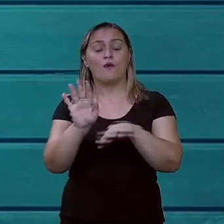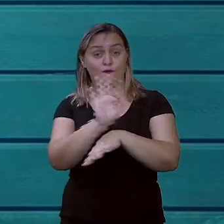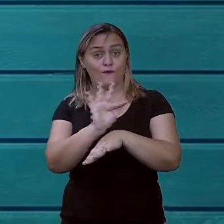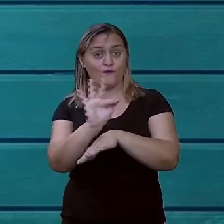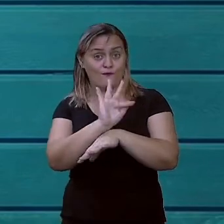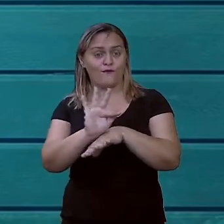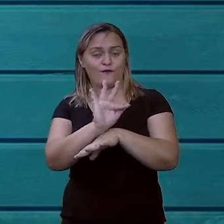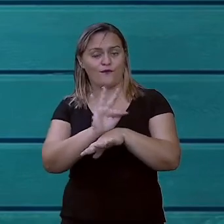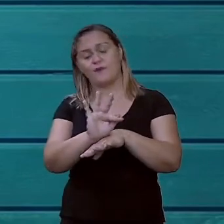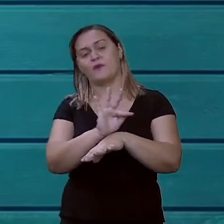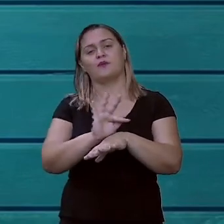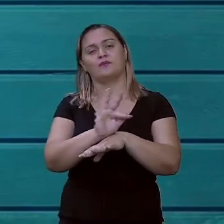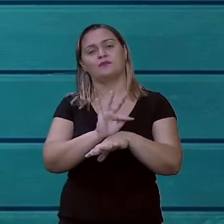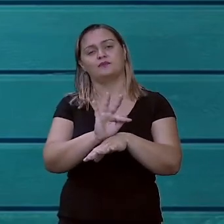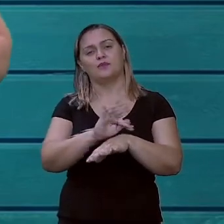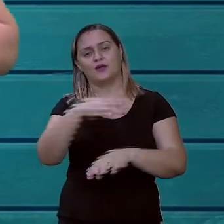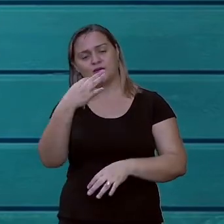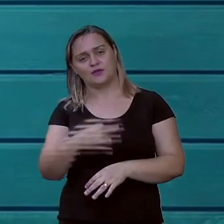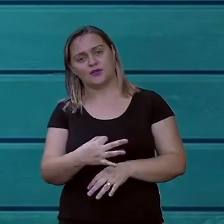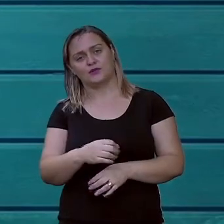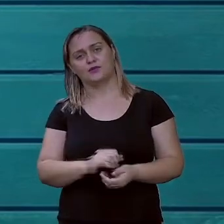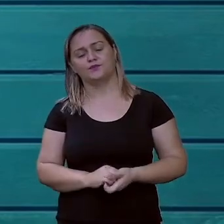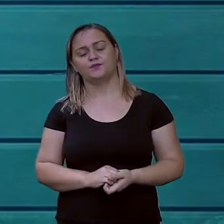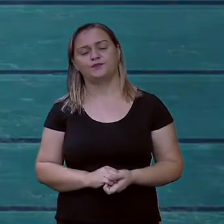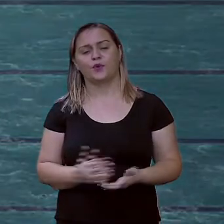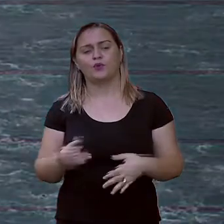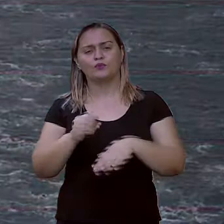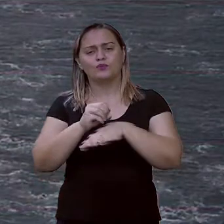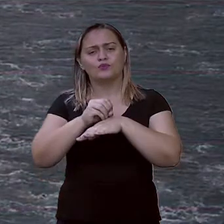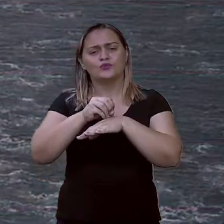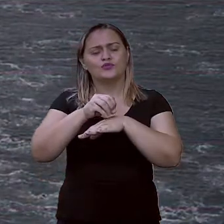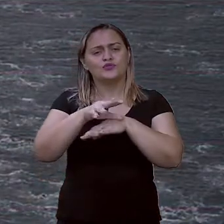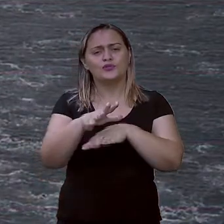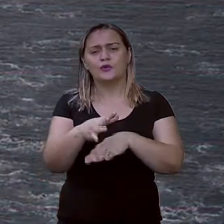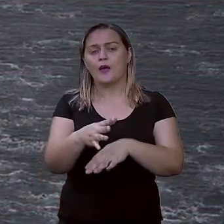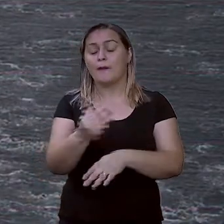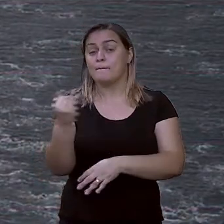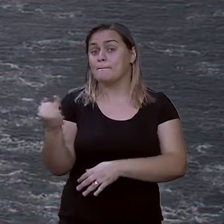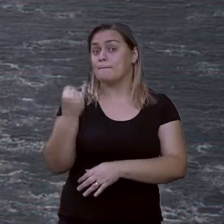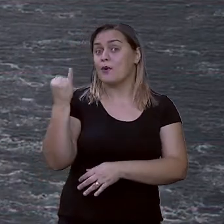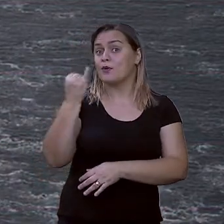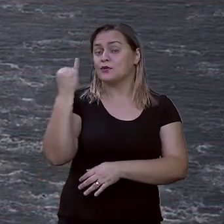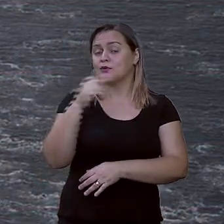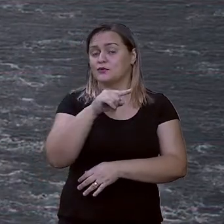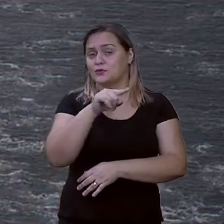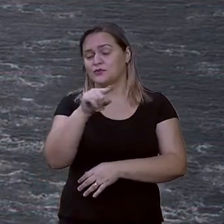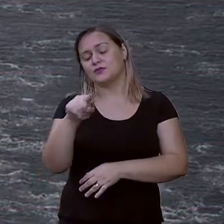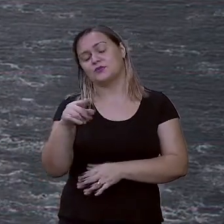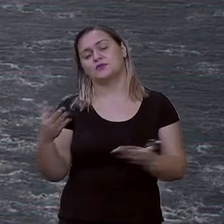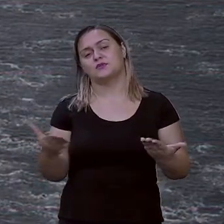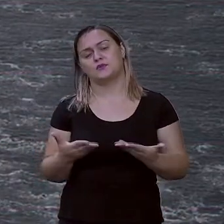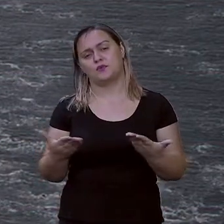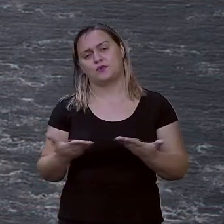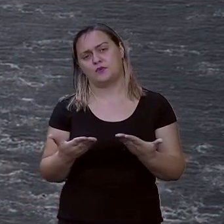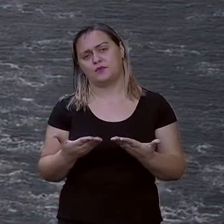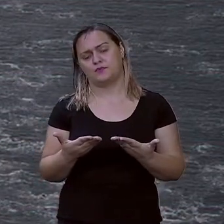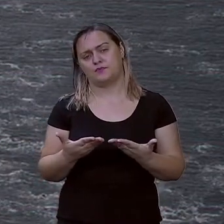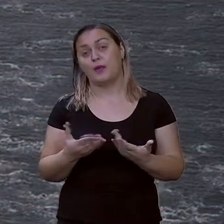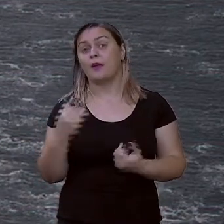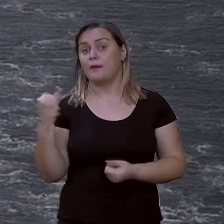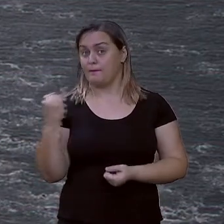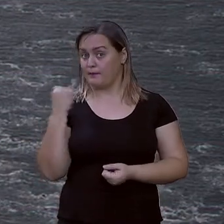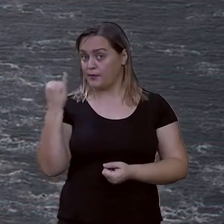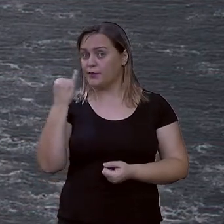Bom, dica muito importante para vocês agora. Dicas, isso. Vamos de dicas para vocês